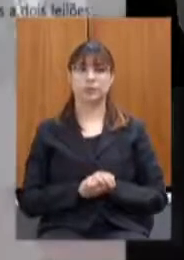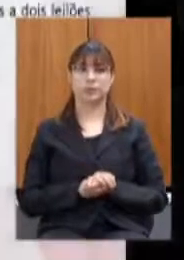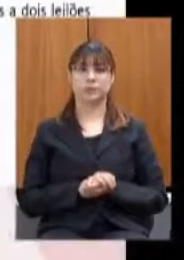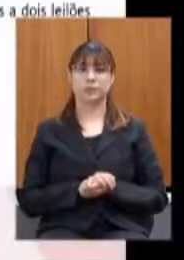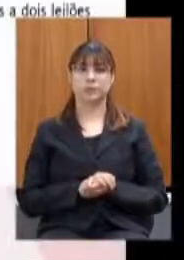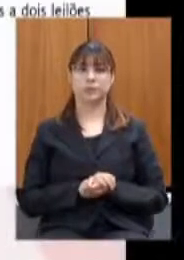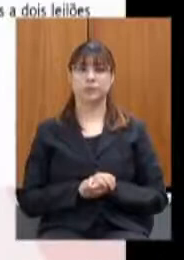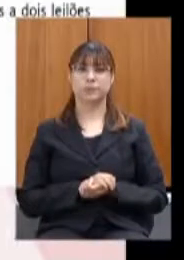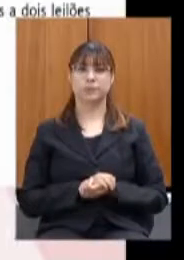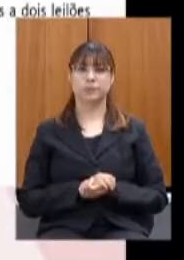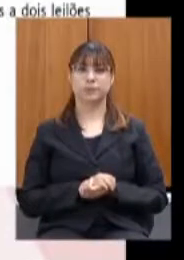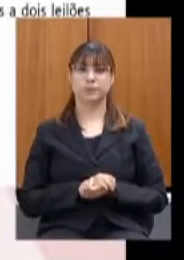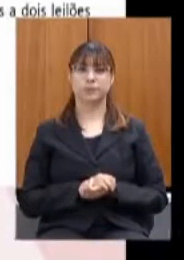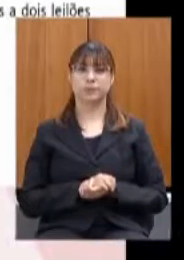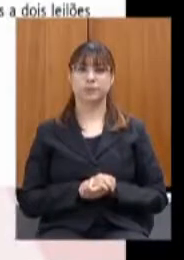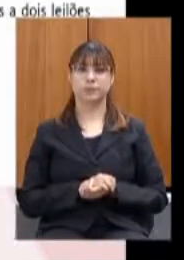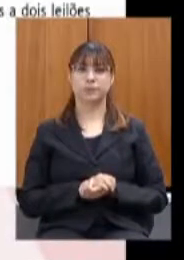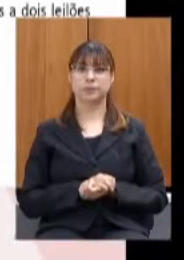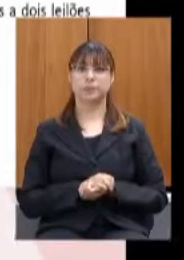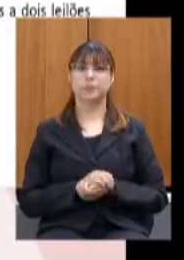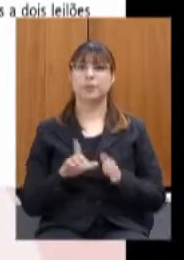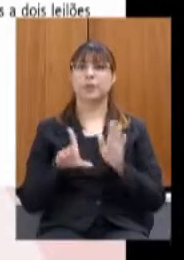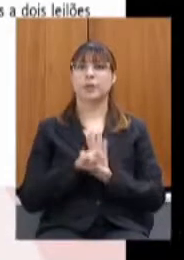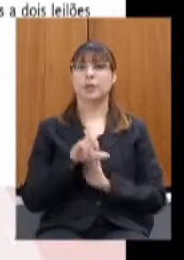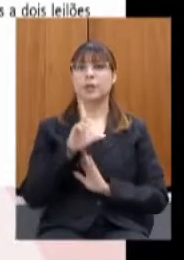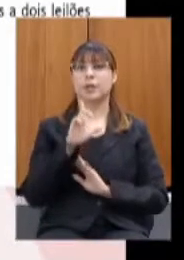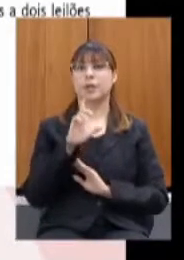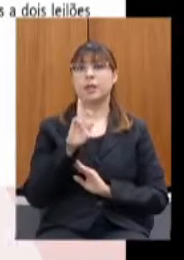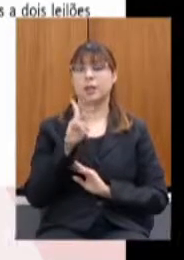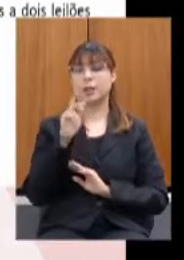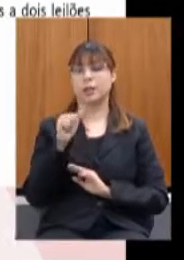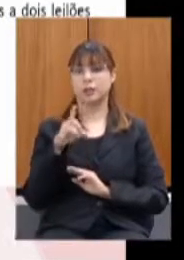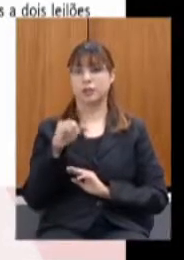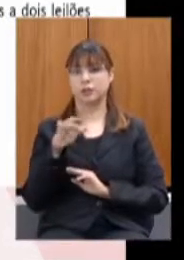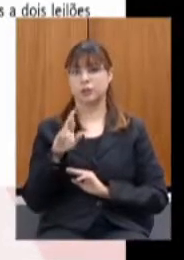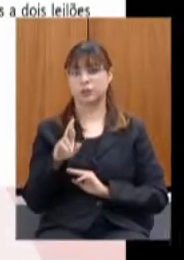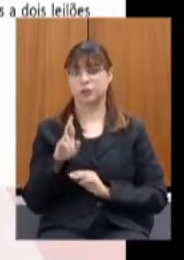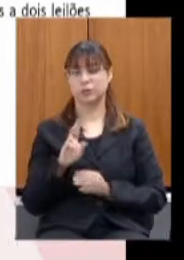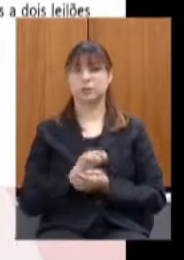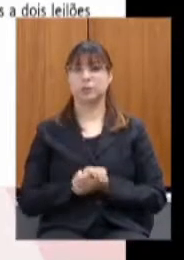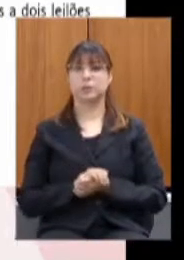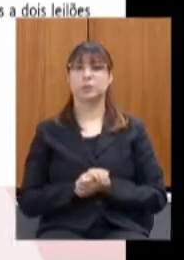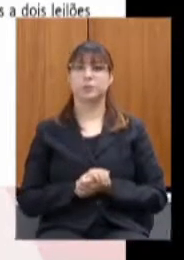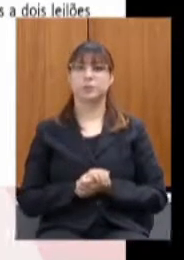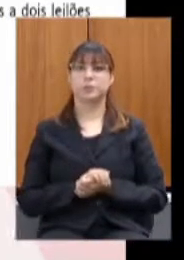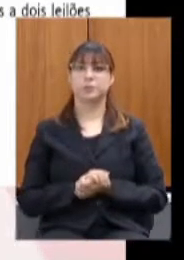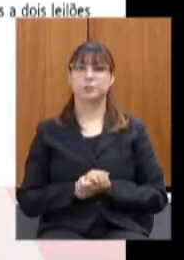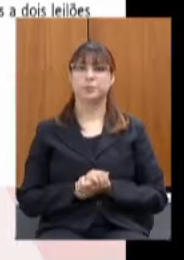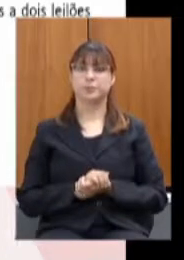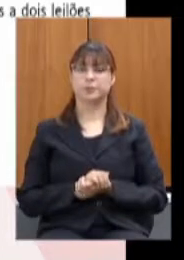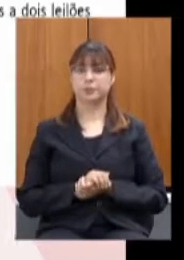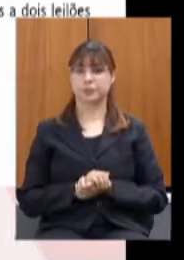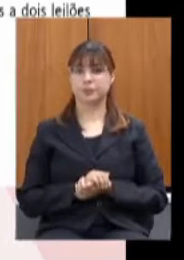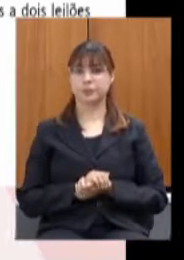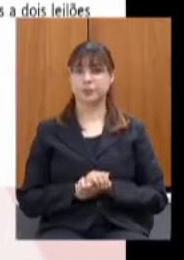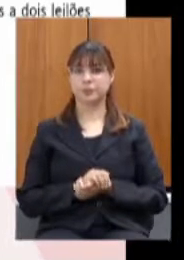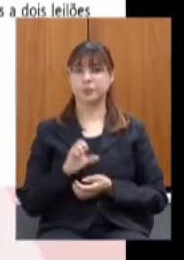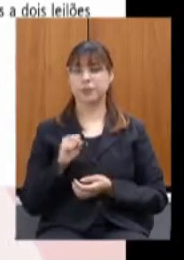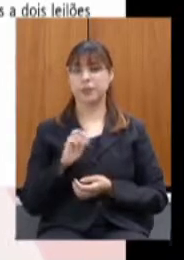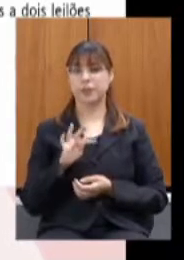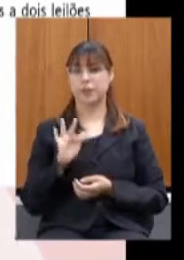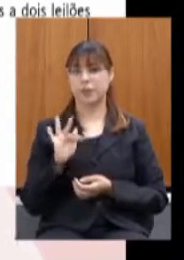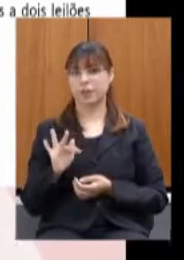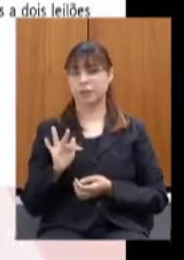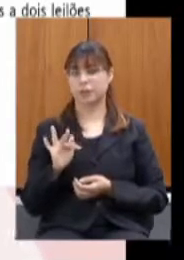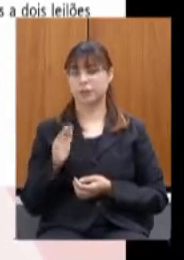acordo da lei Candir o STF não reconheceu o direito de eventual indenização PT dos estados então